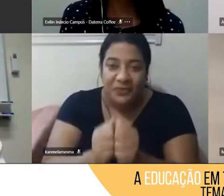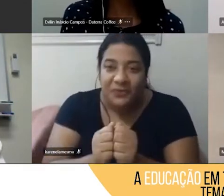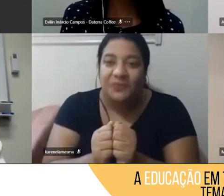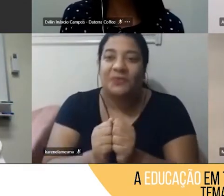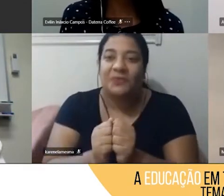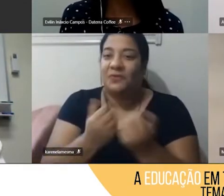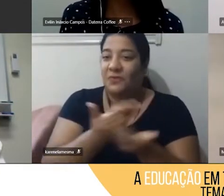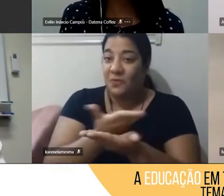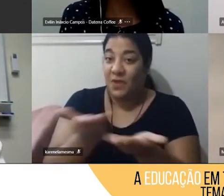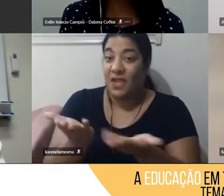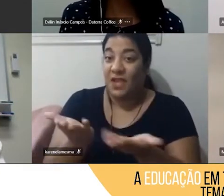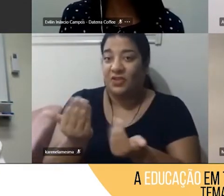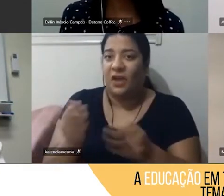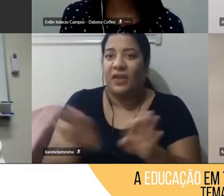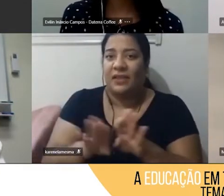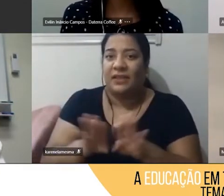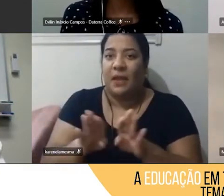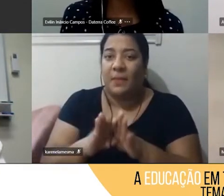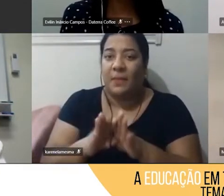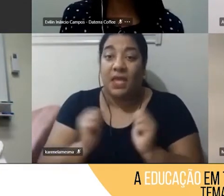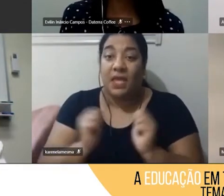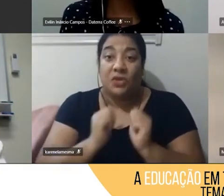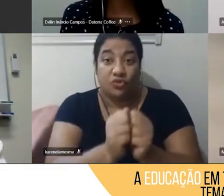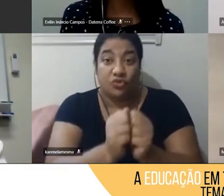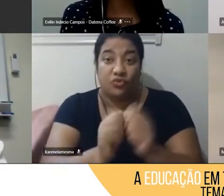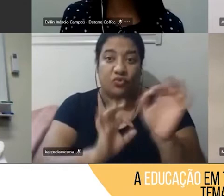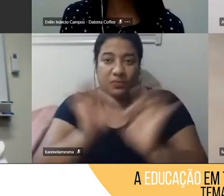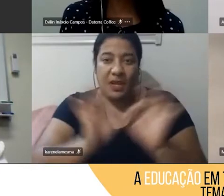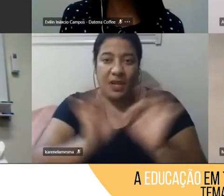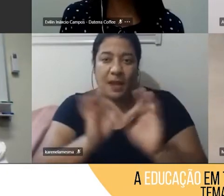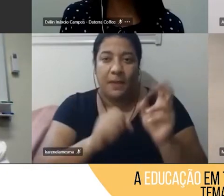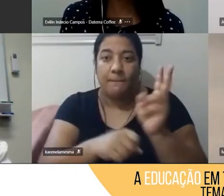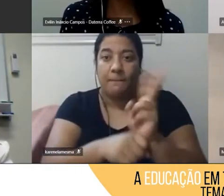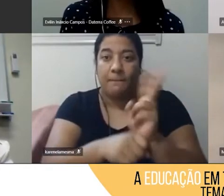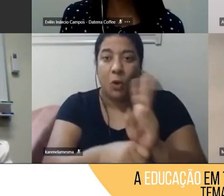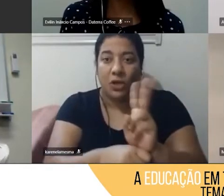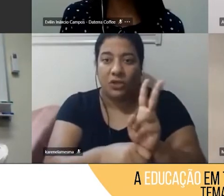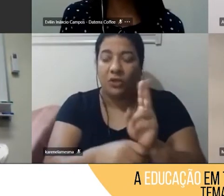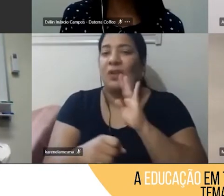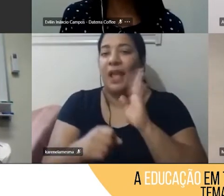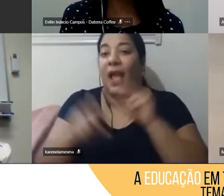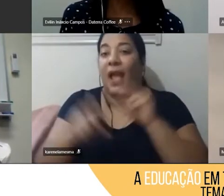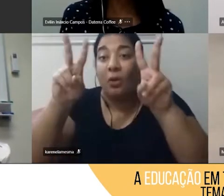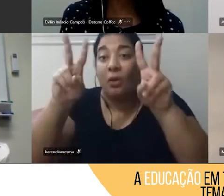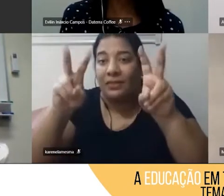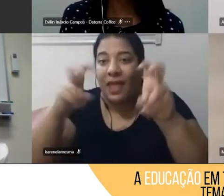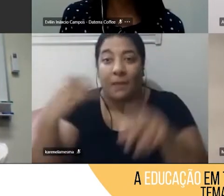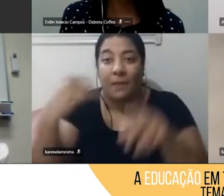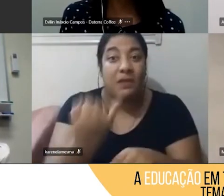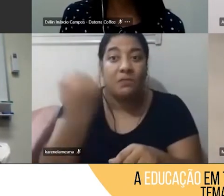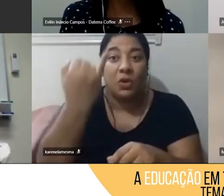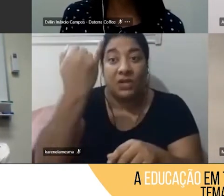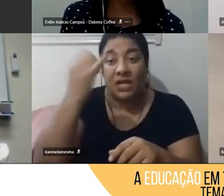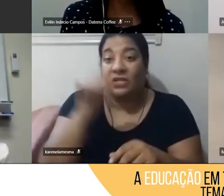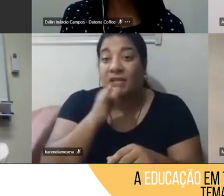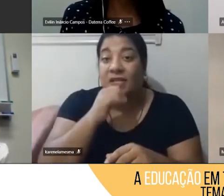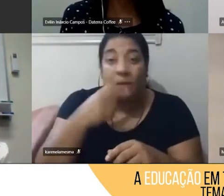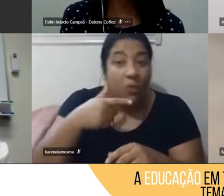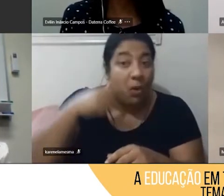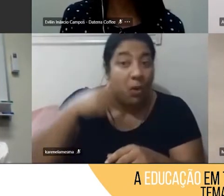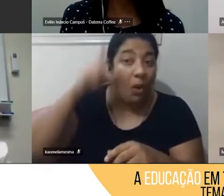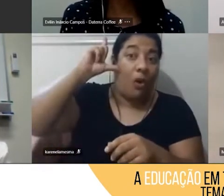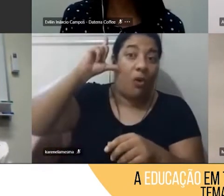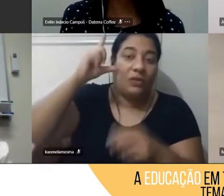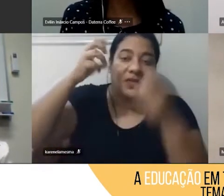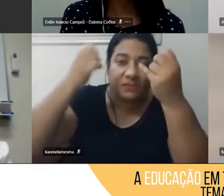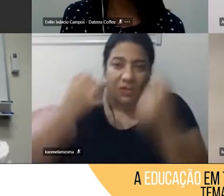que as construções com os monitores é muito legal também, a gente traz temas que realmente são relevantes como ontem, a gente estava discutindo sobre o Pantanal,